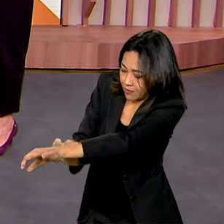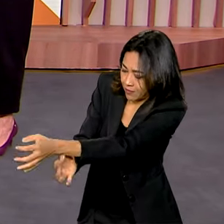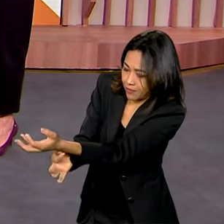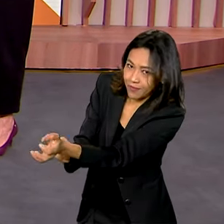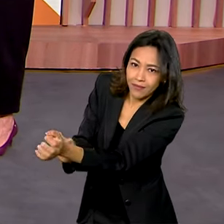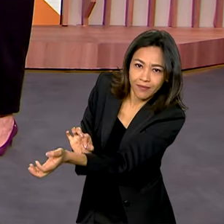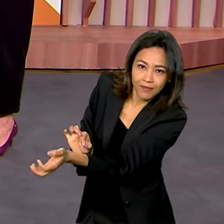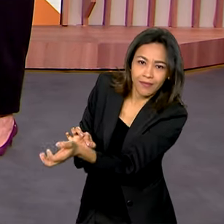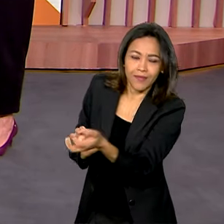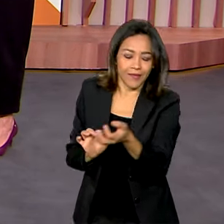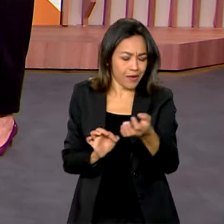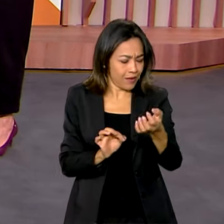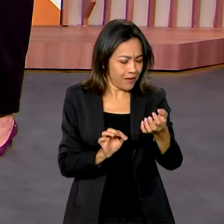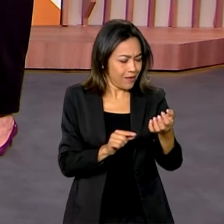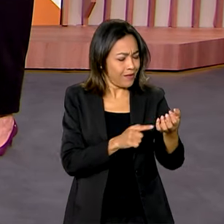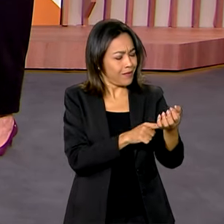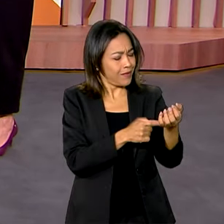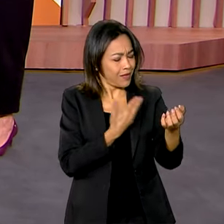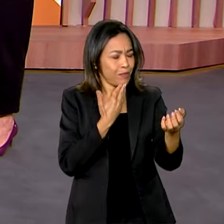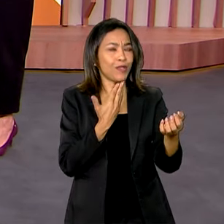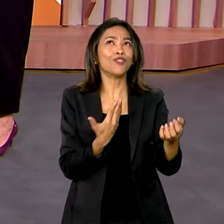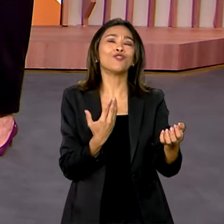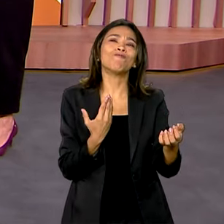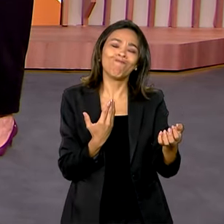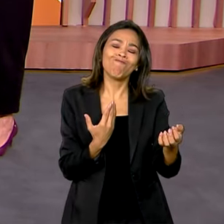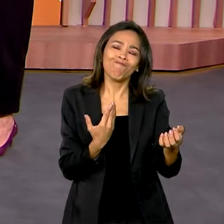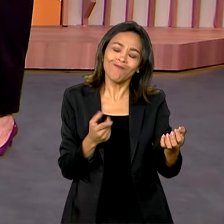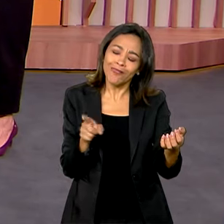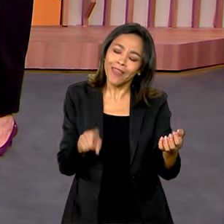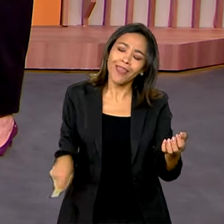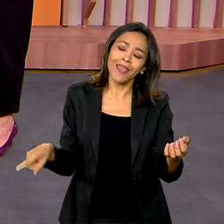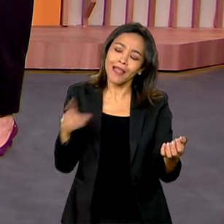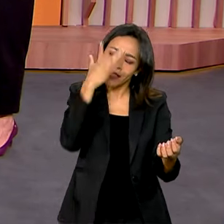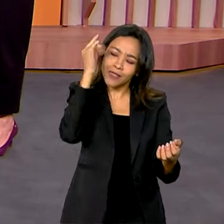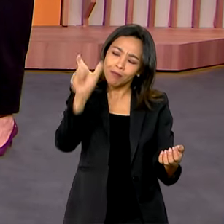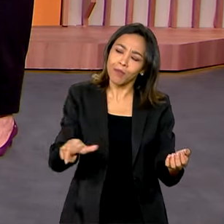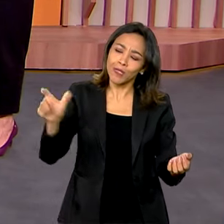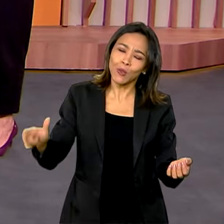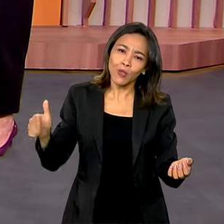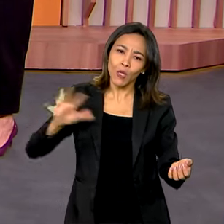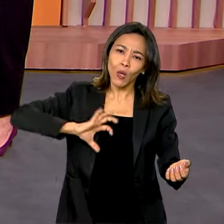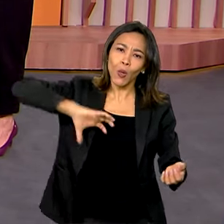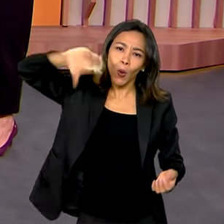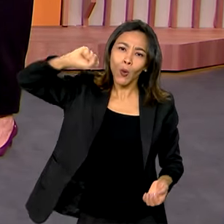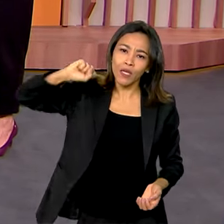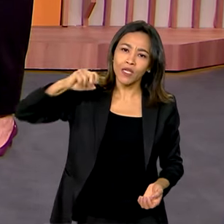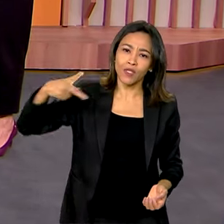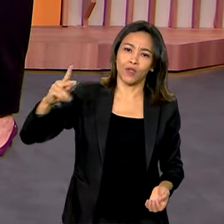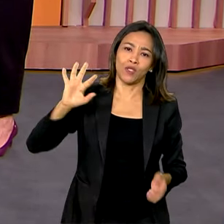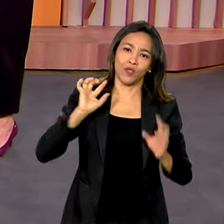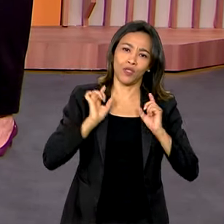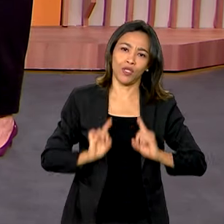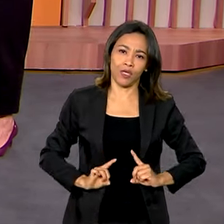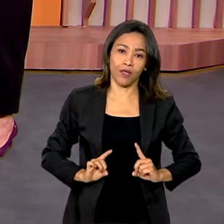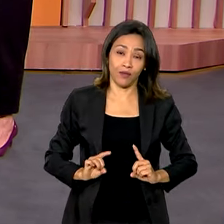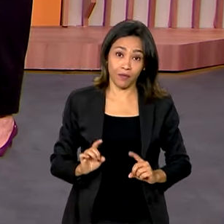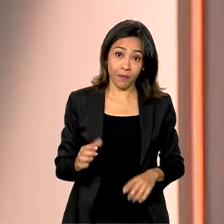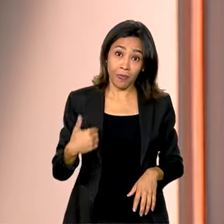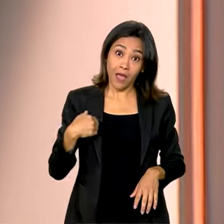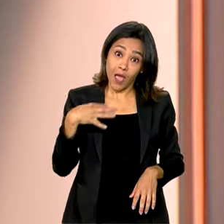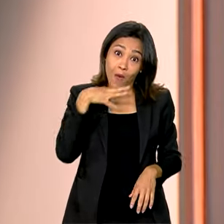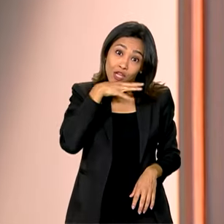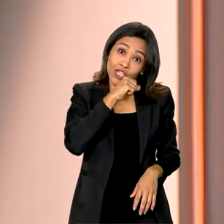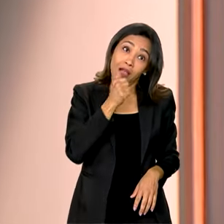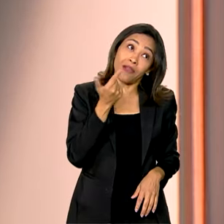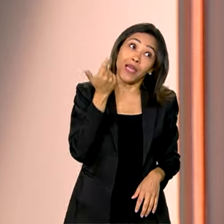e ela disse que é isso que pediu para que realmente essas pessoas conquistem esses direitos. Enfim, algo importante. Eu achei que ela tinha colocado